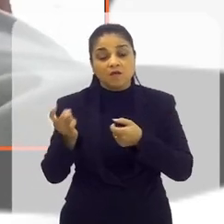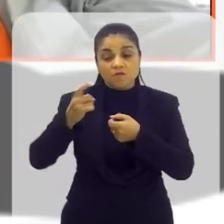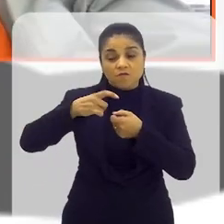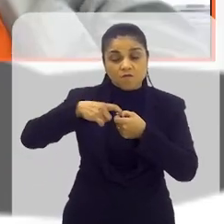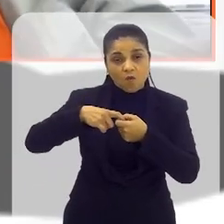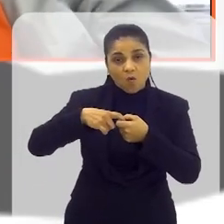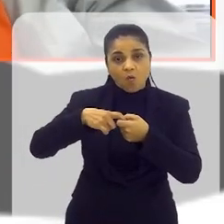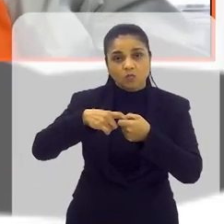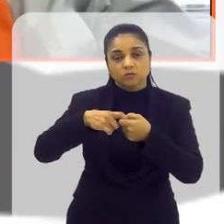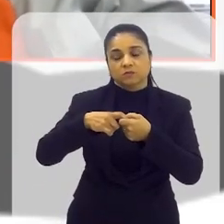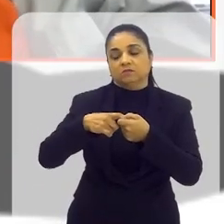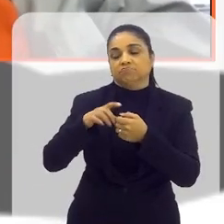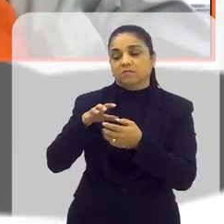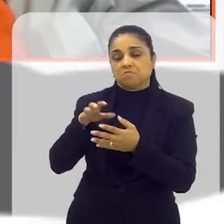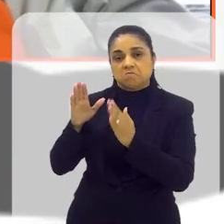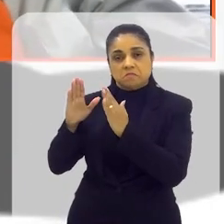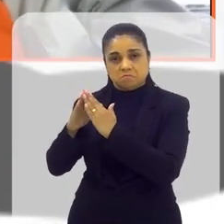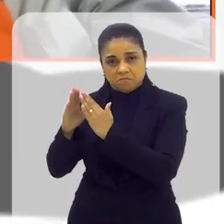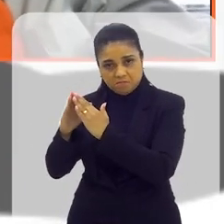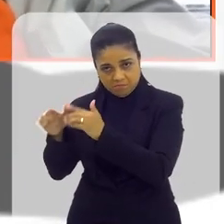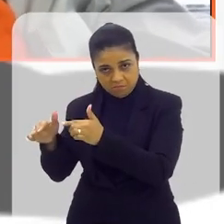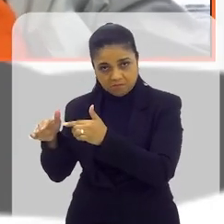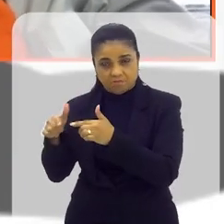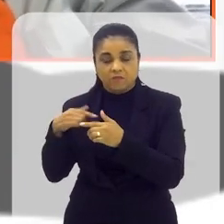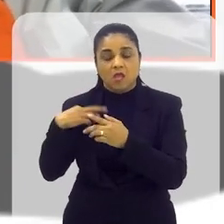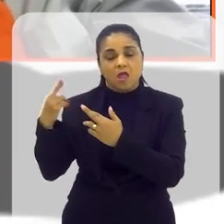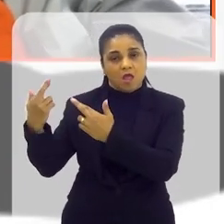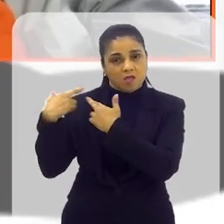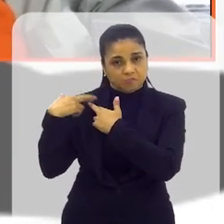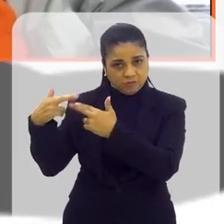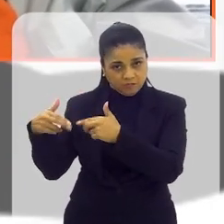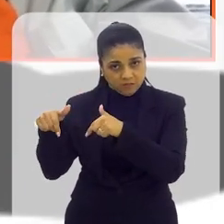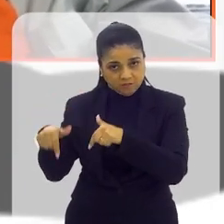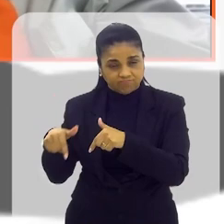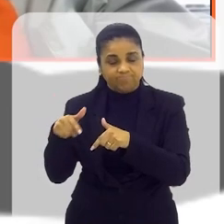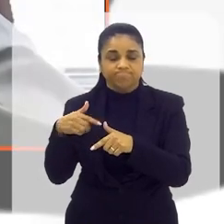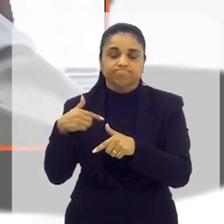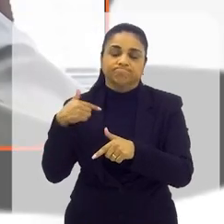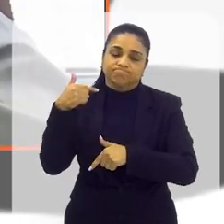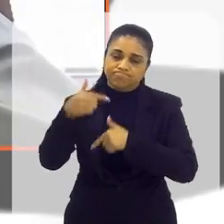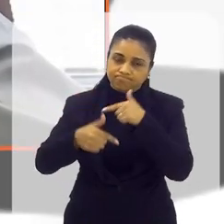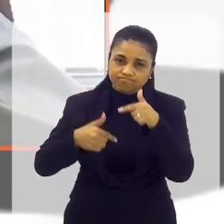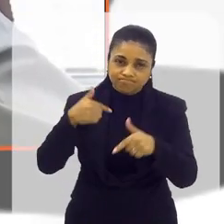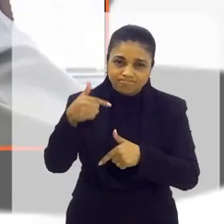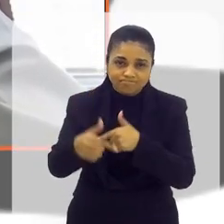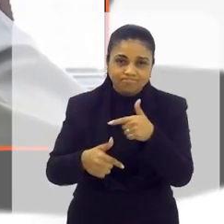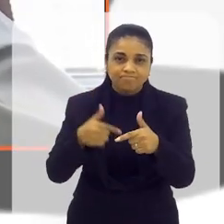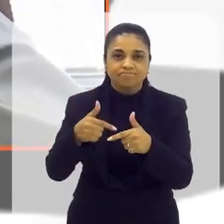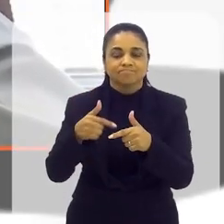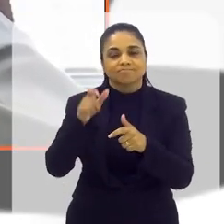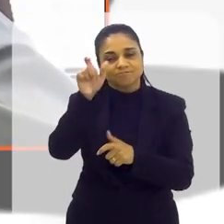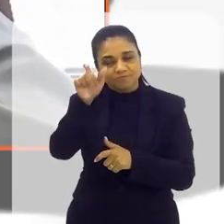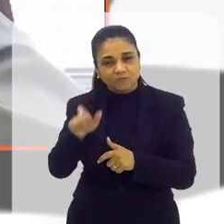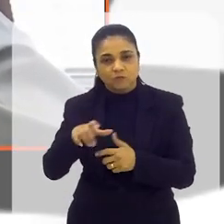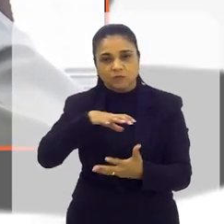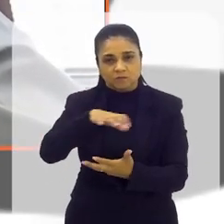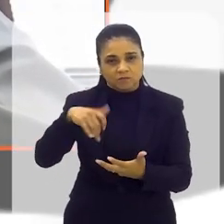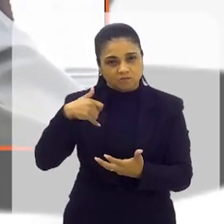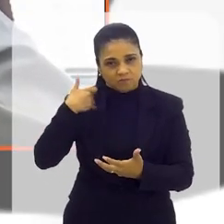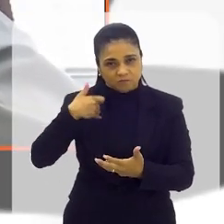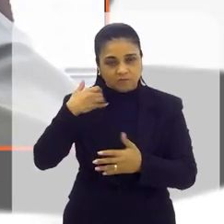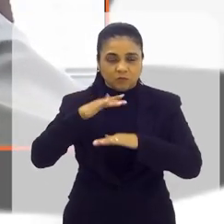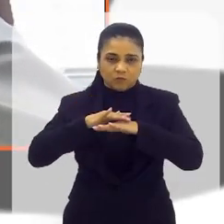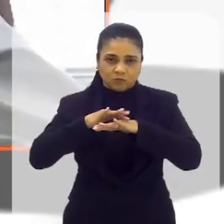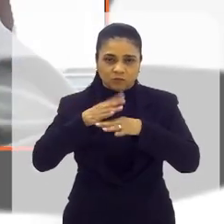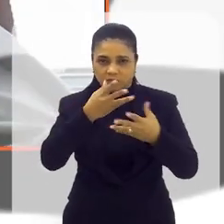retornamos para esse idoso, para a sua residência. Então esse foi o nosso grande feito para a pessoa idosa com Alzheimer,